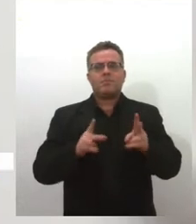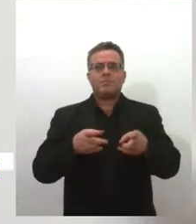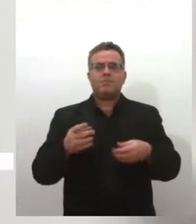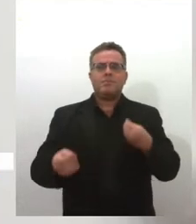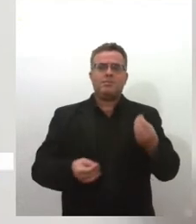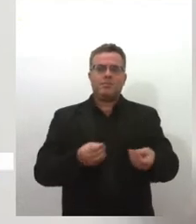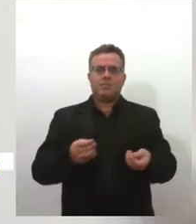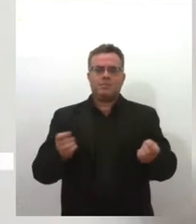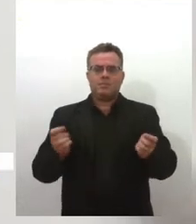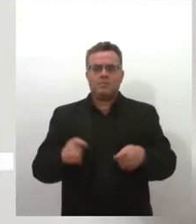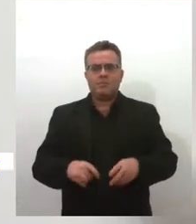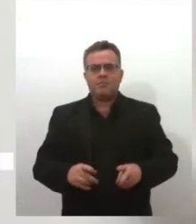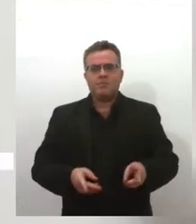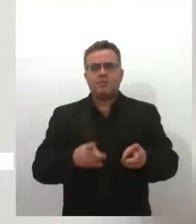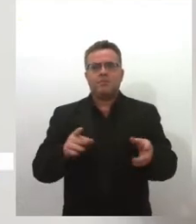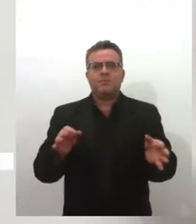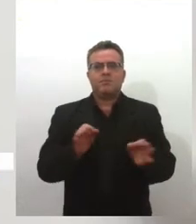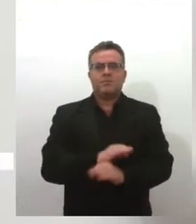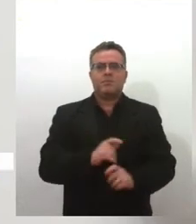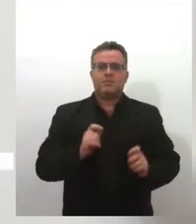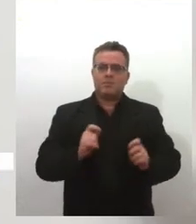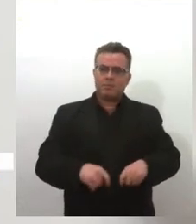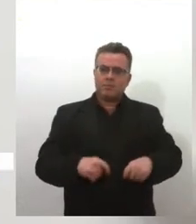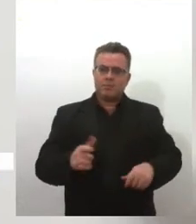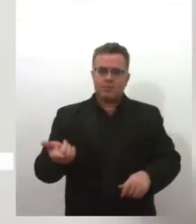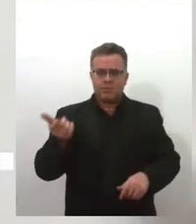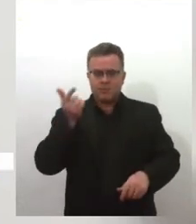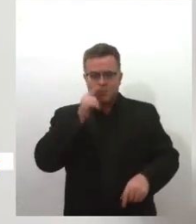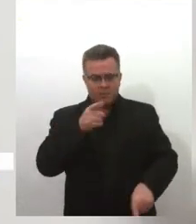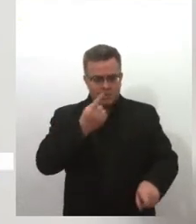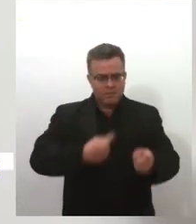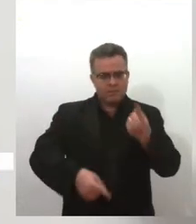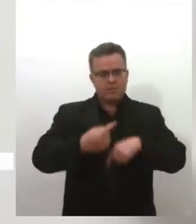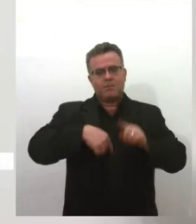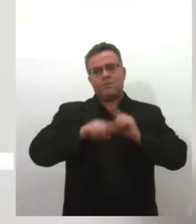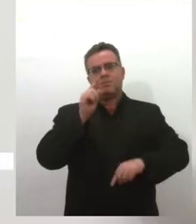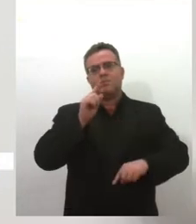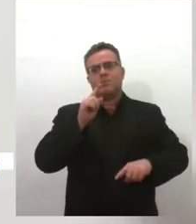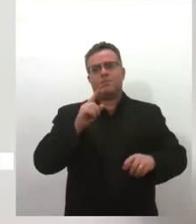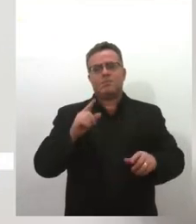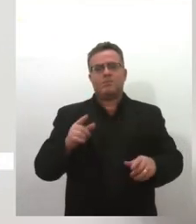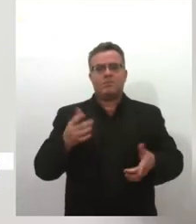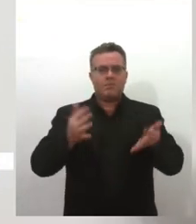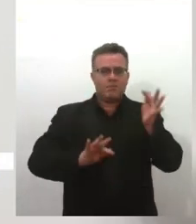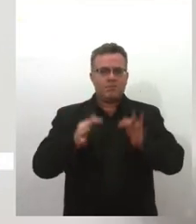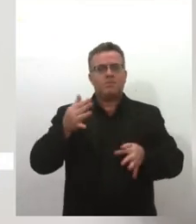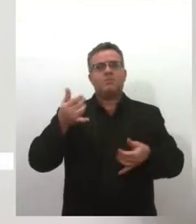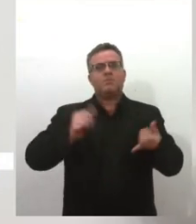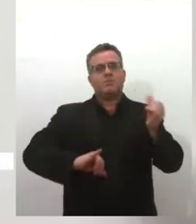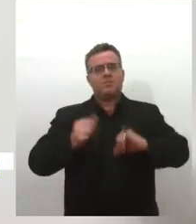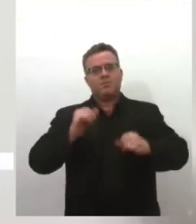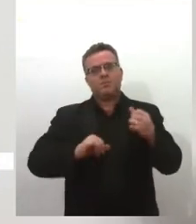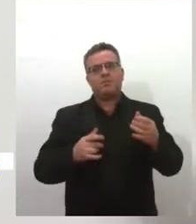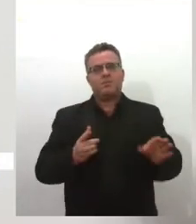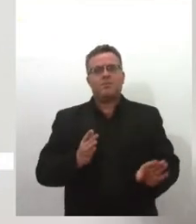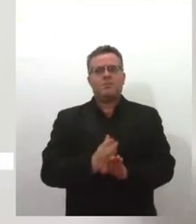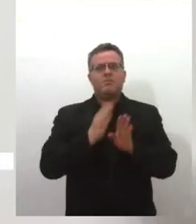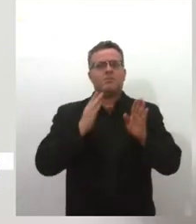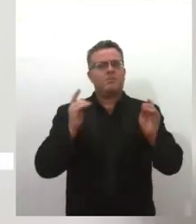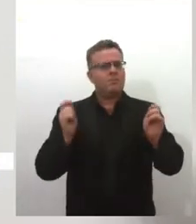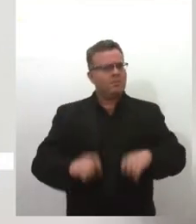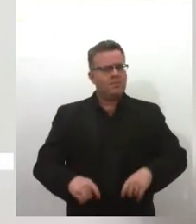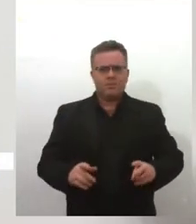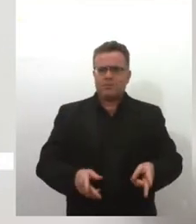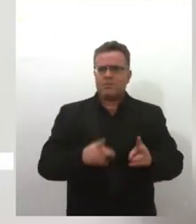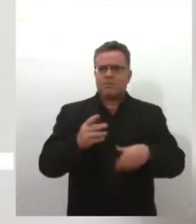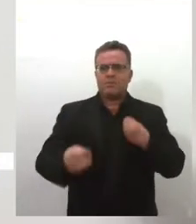né, que a Marie Curie conseguiu alcançar os dois prêmios nobres, na física e na química, pela descoberta do rádio, do polônio, né,